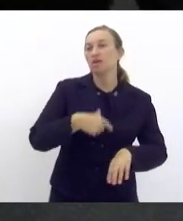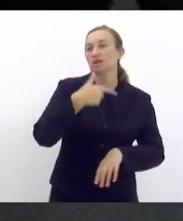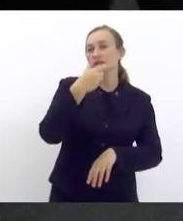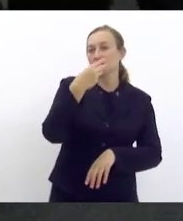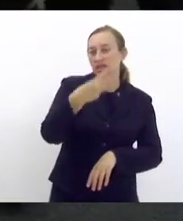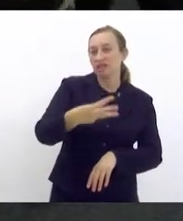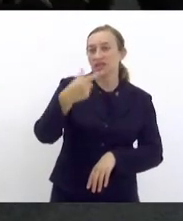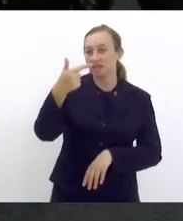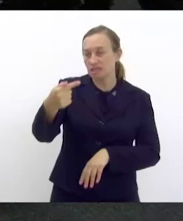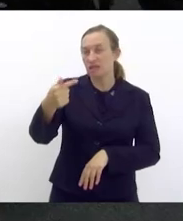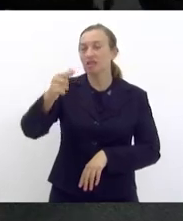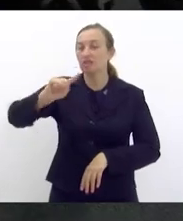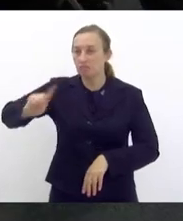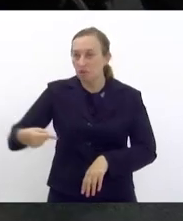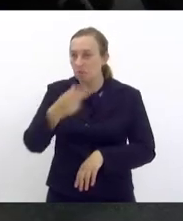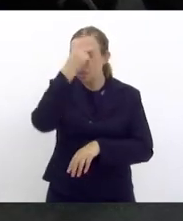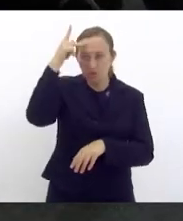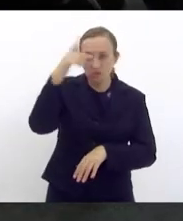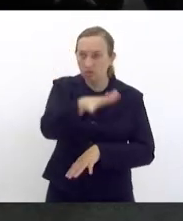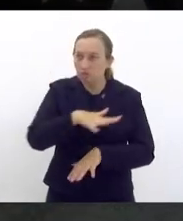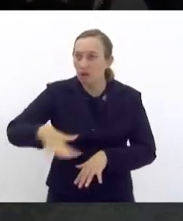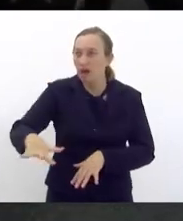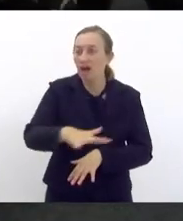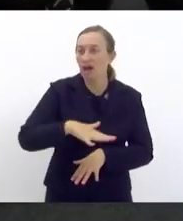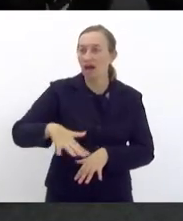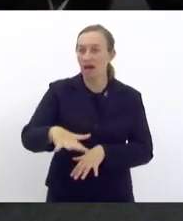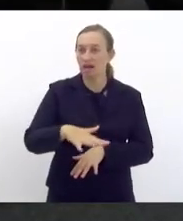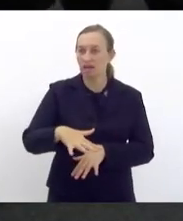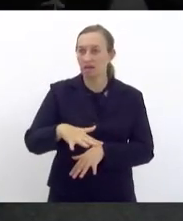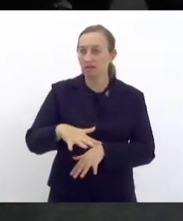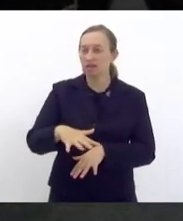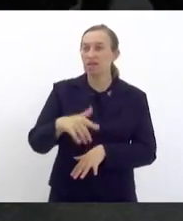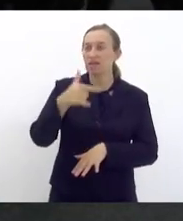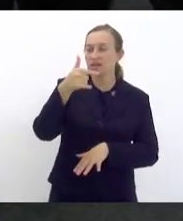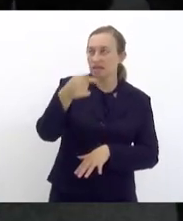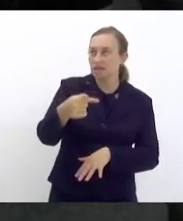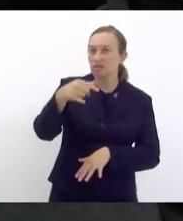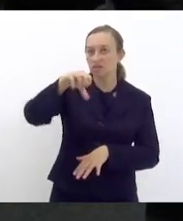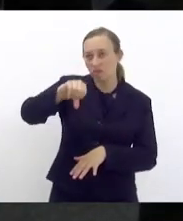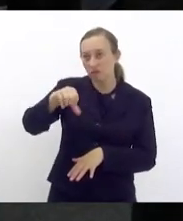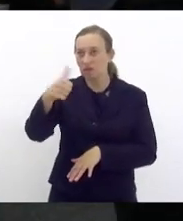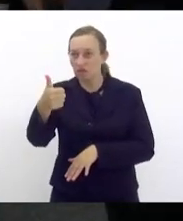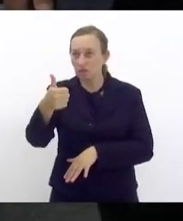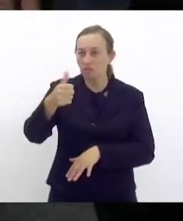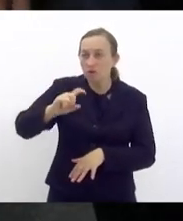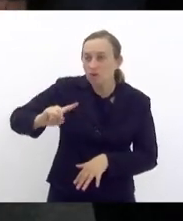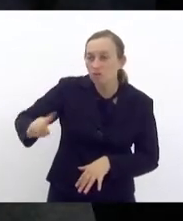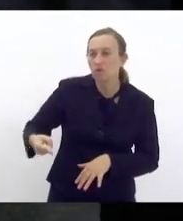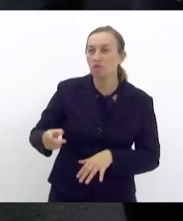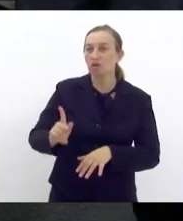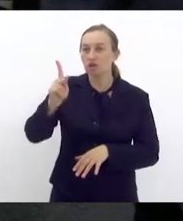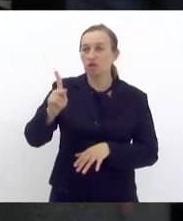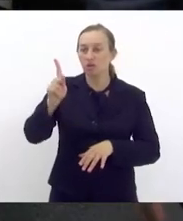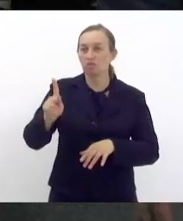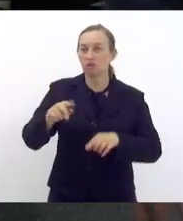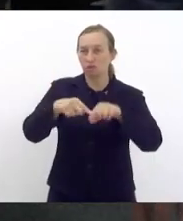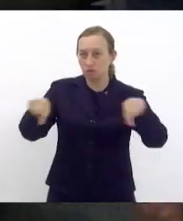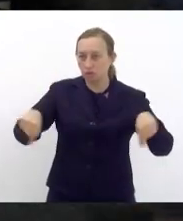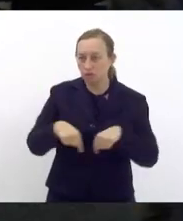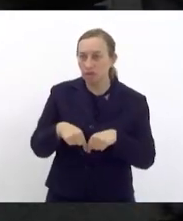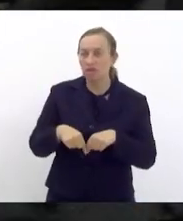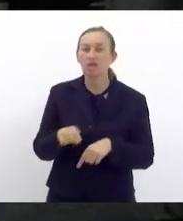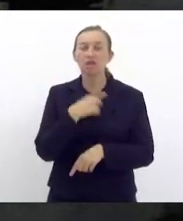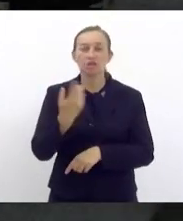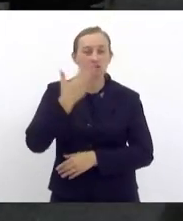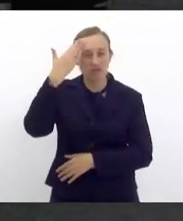mil pessoas numa área territorial de 791 mil quilômetros quadrados, e que nós